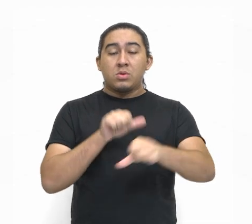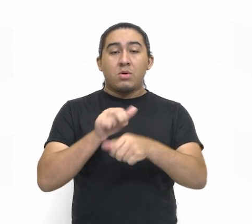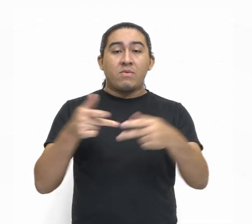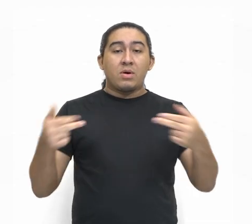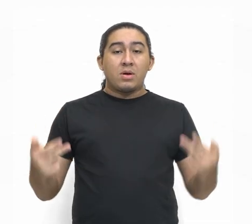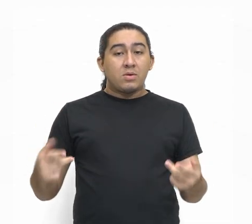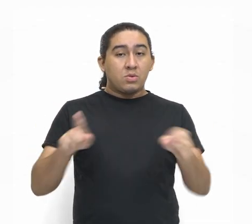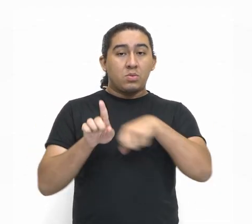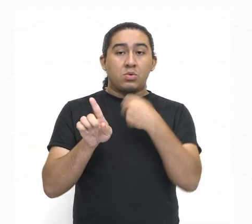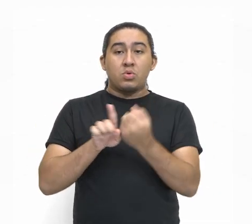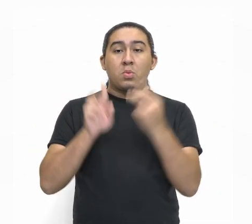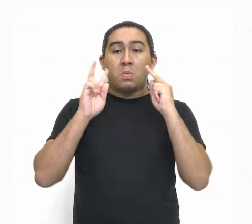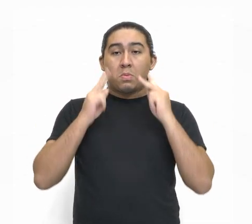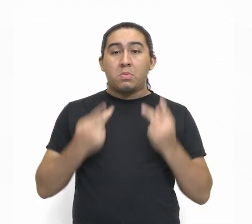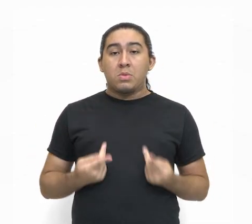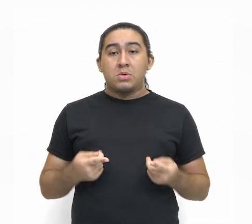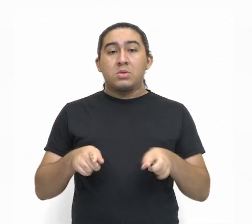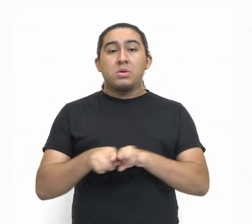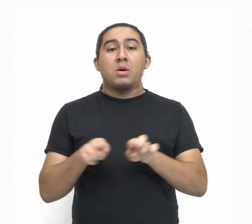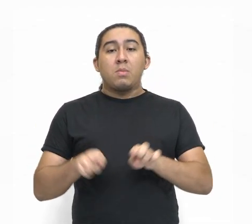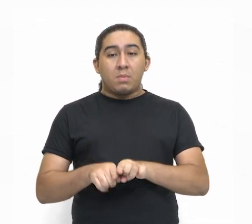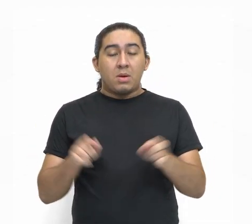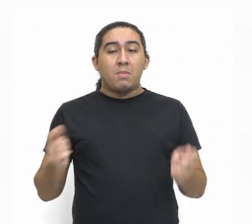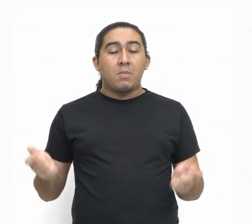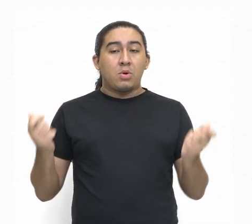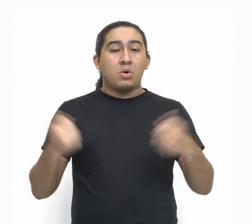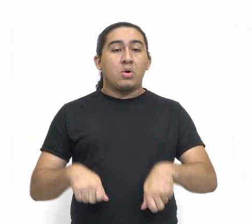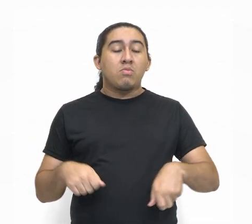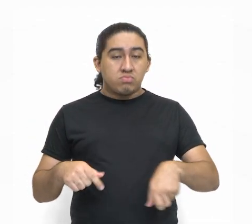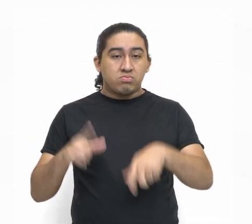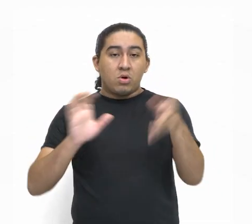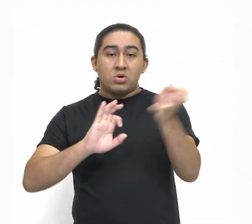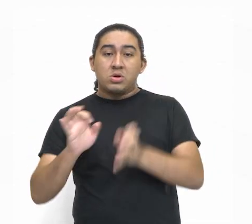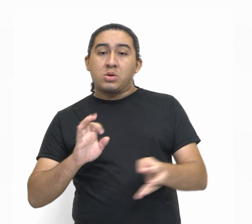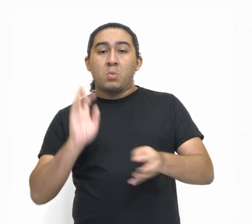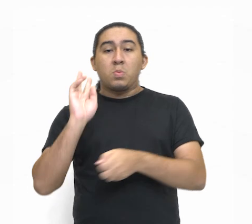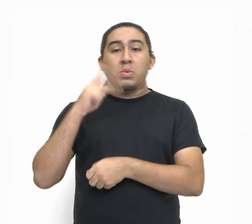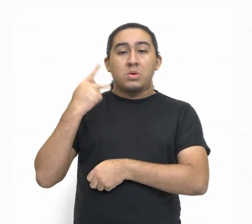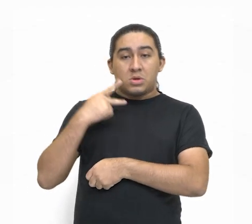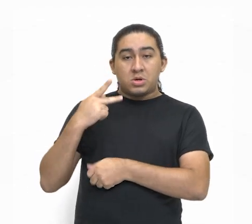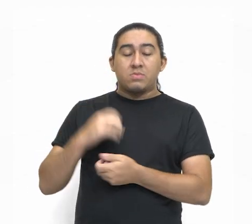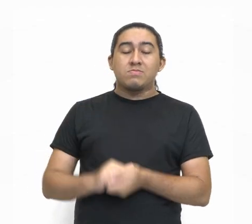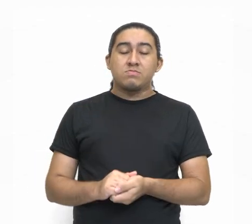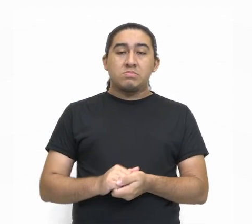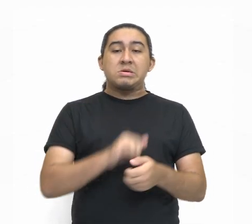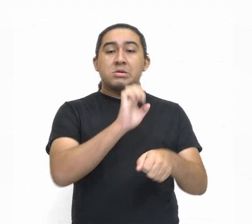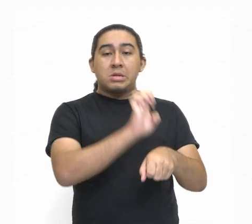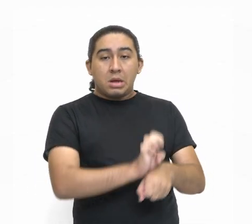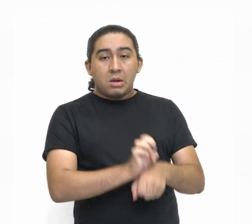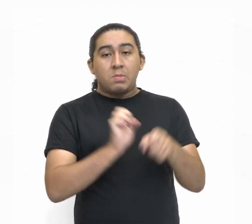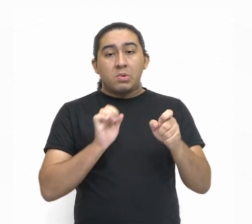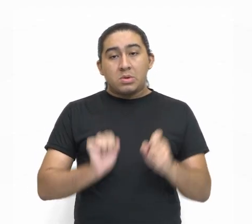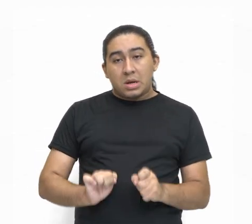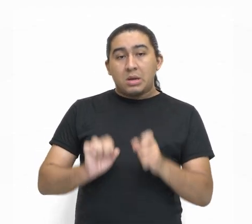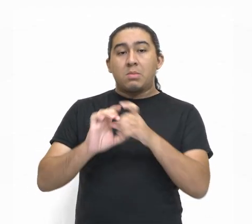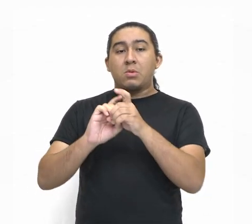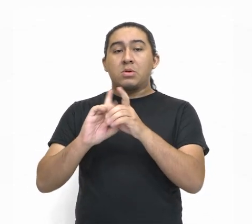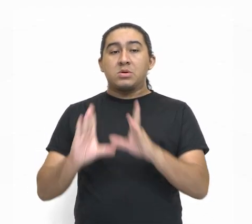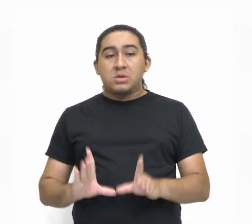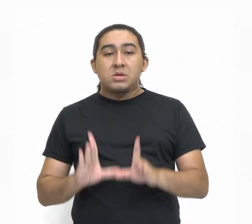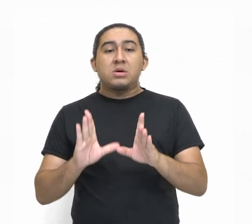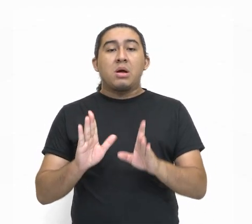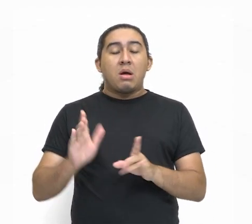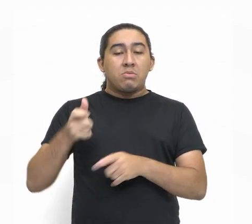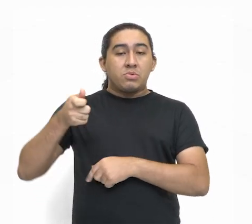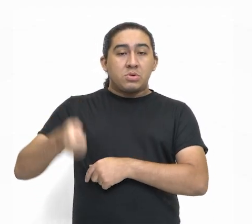diferentes sociedades humanas e suas formas de organização política. O Estado, o poder, a democracia,